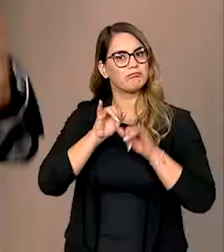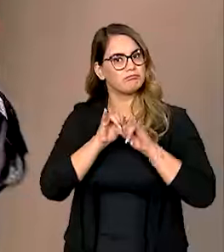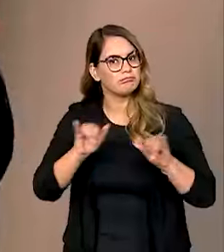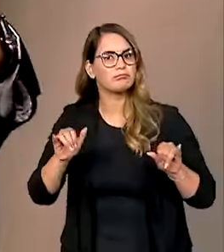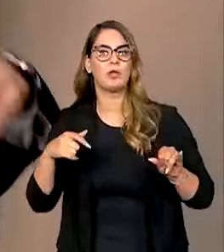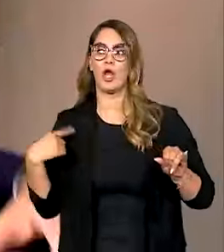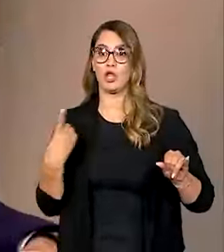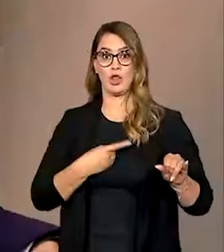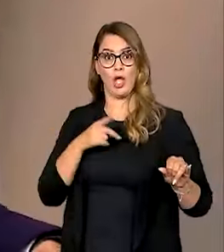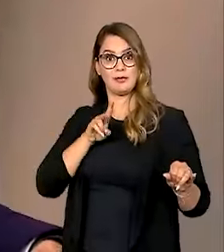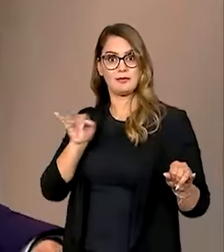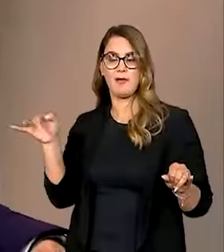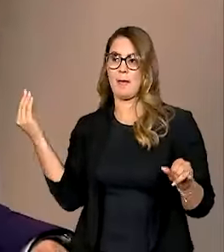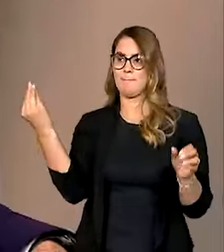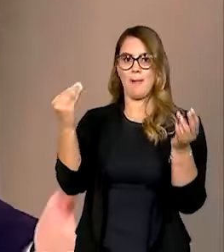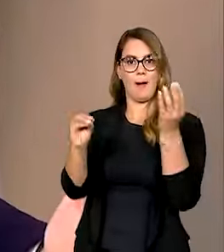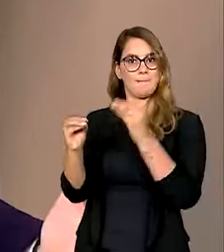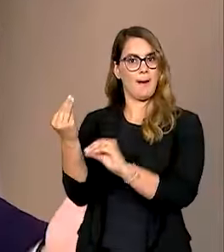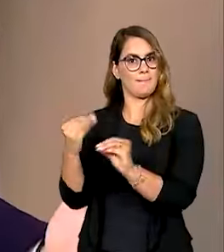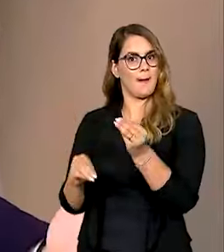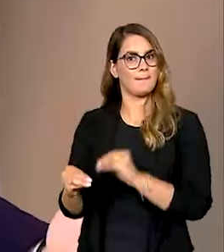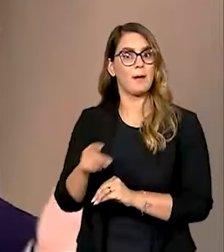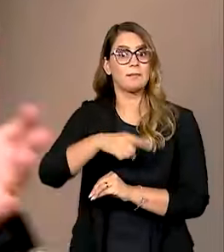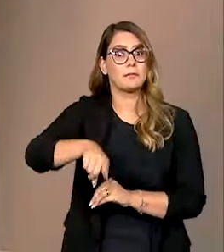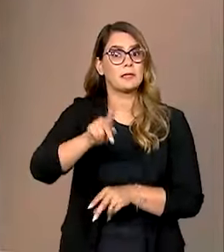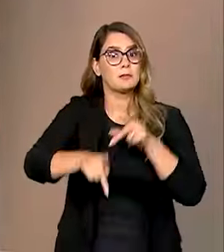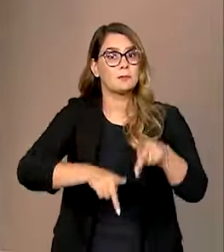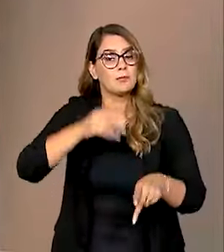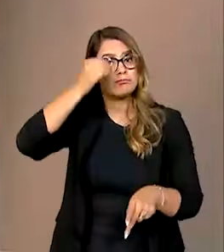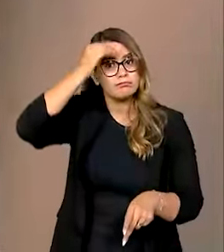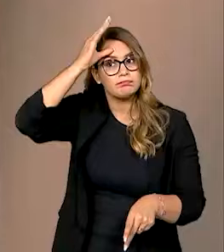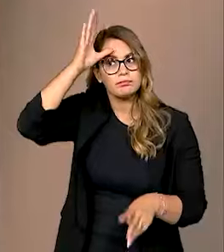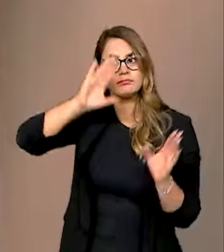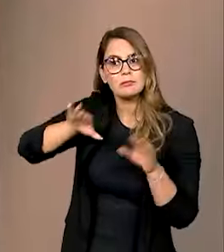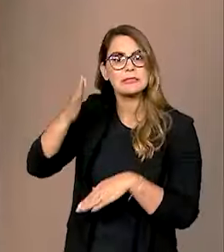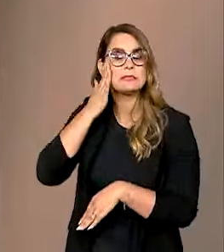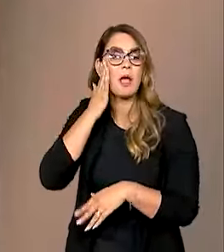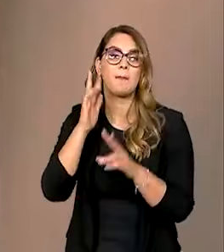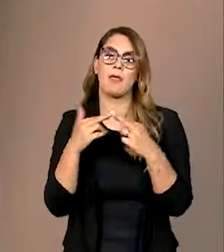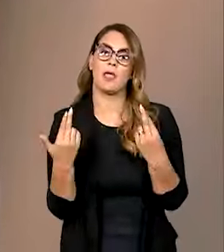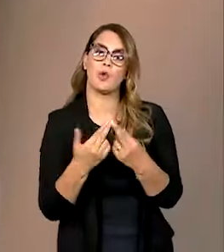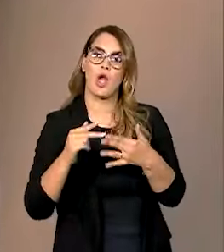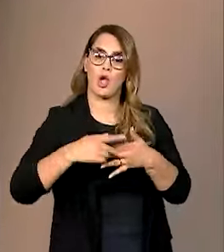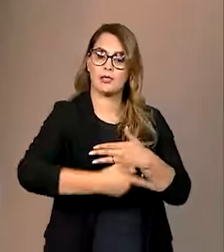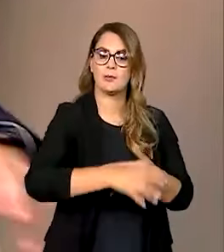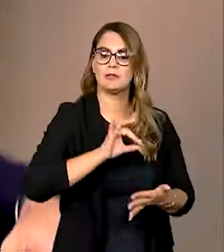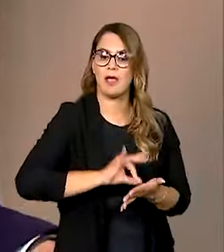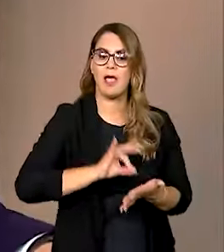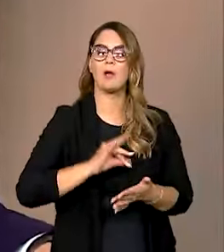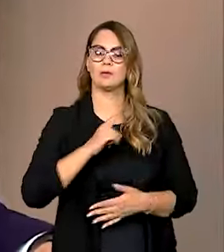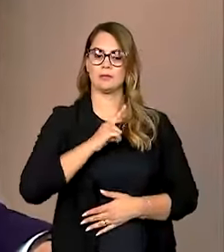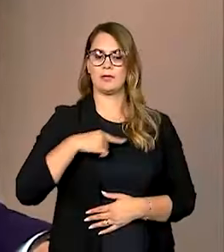alimentaremos, né, essa base de dados a fim de que as pessoas tenham conhecimento dos efeitos reais que reuniões como essa do G20 podem